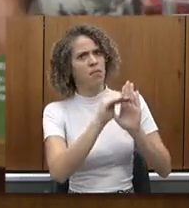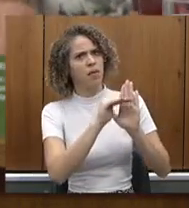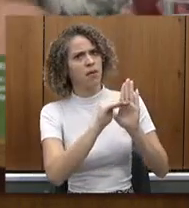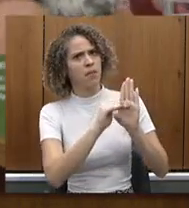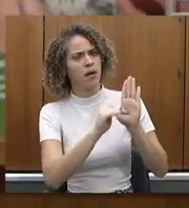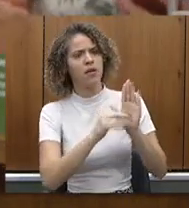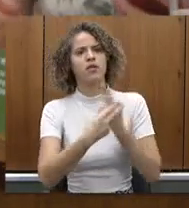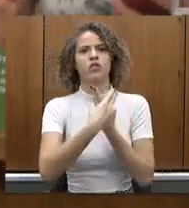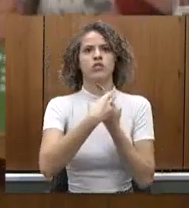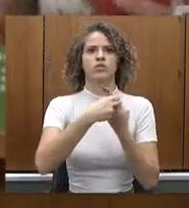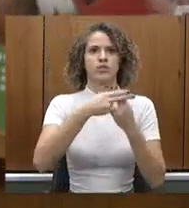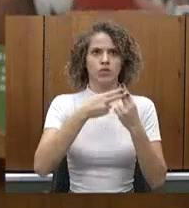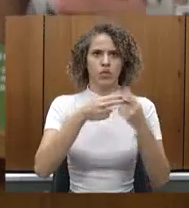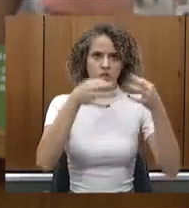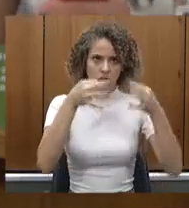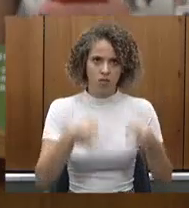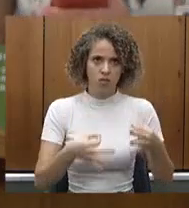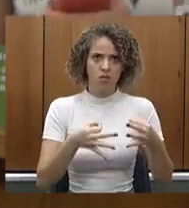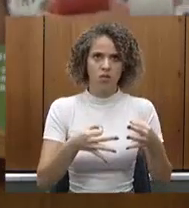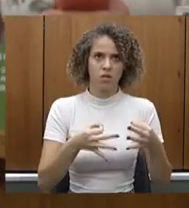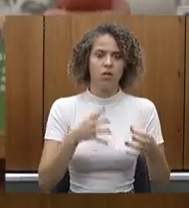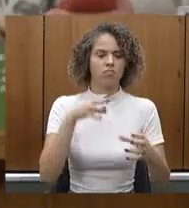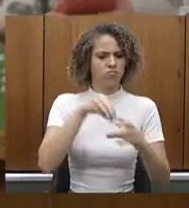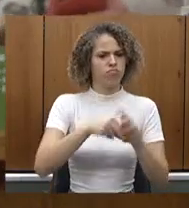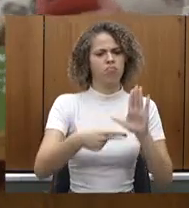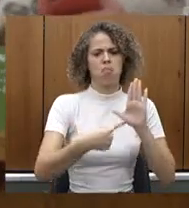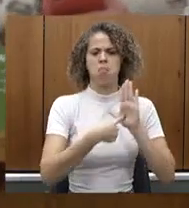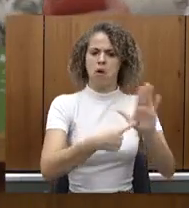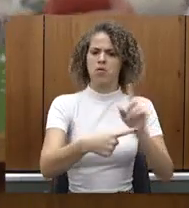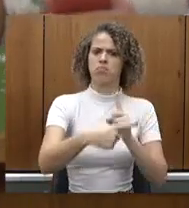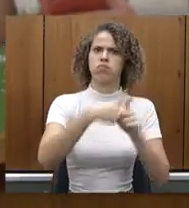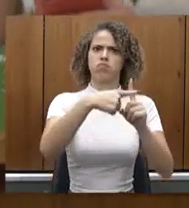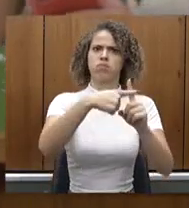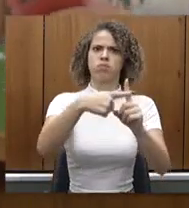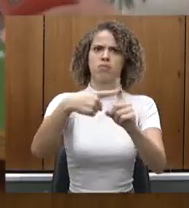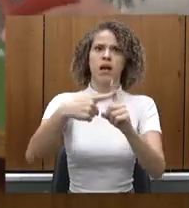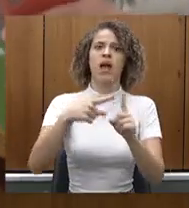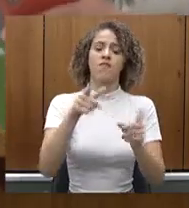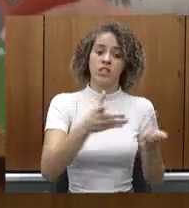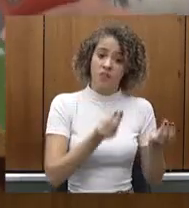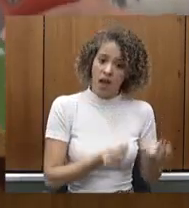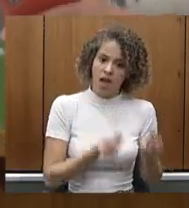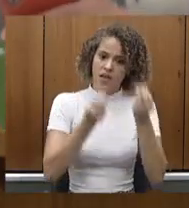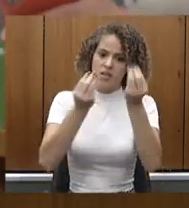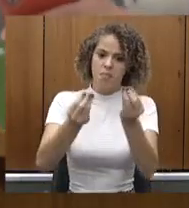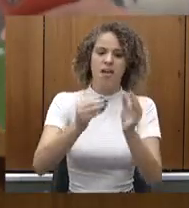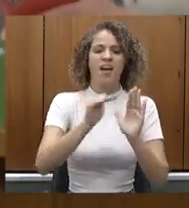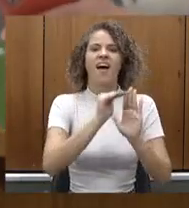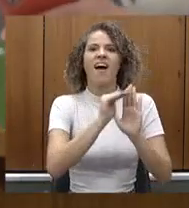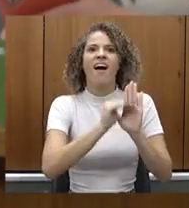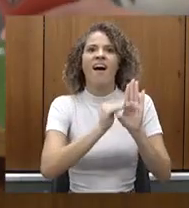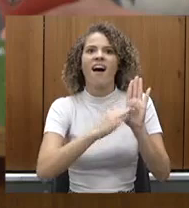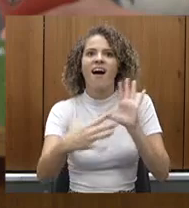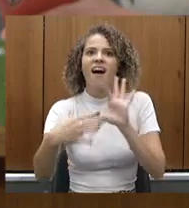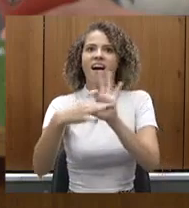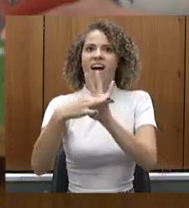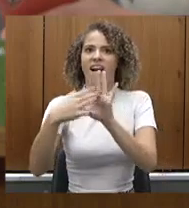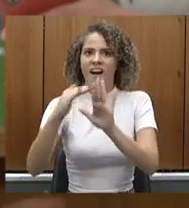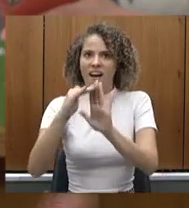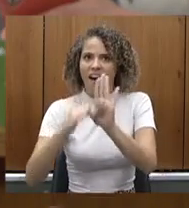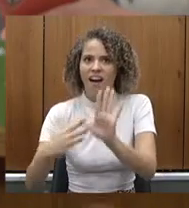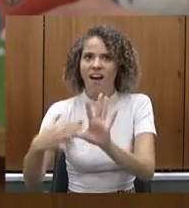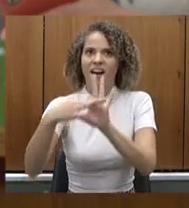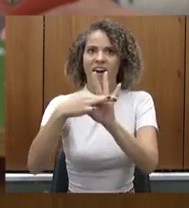SUS, e com metas. Cumprindo a meta, você recebe uma tabela duplicada, e se ainda cumprir uma nova meta, uma